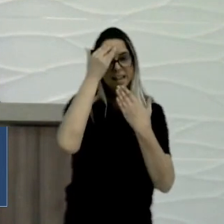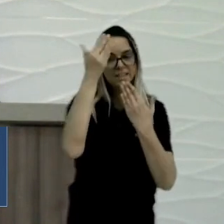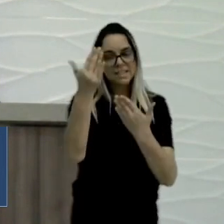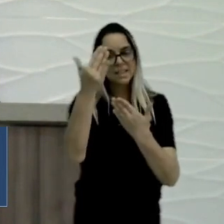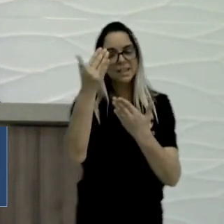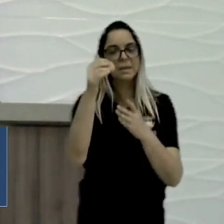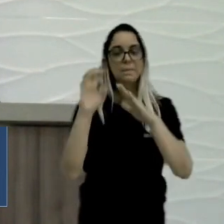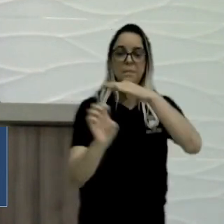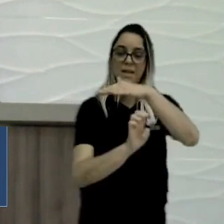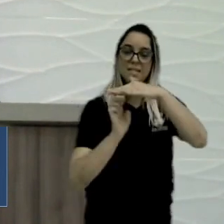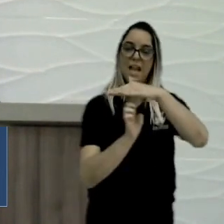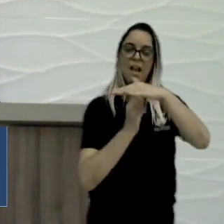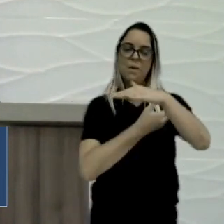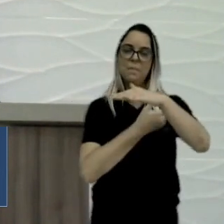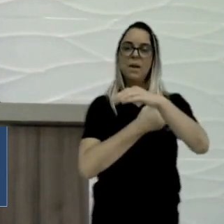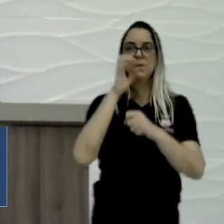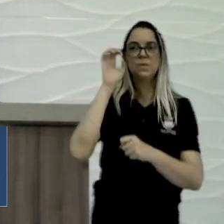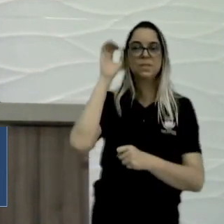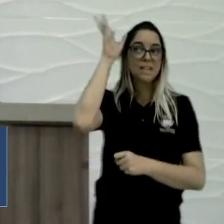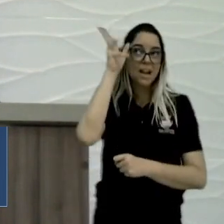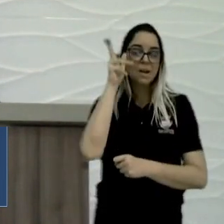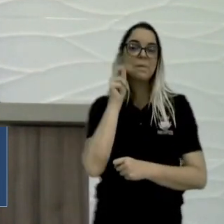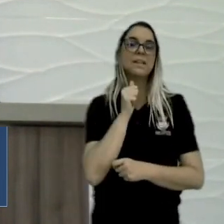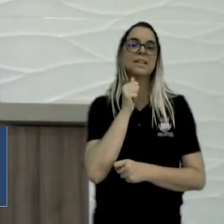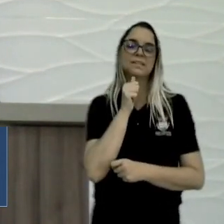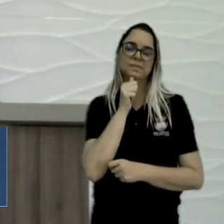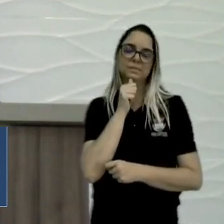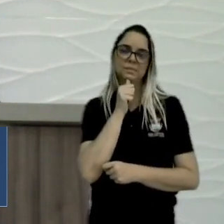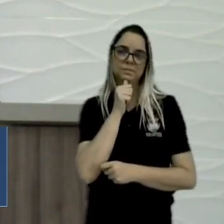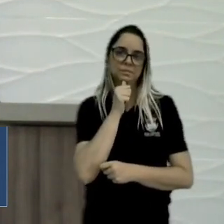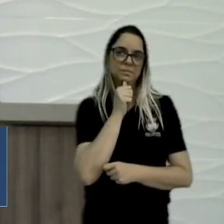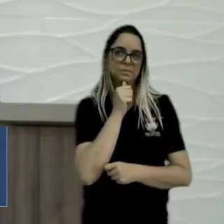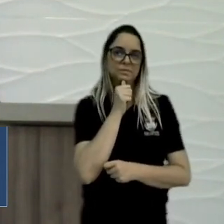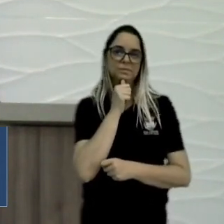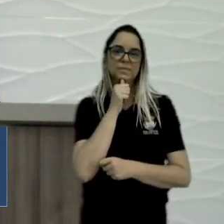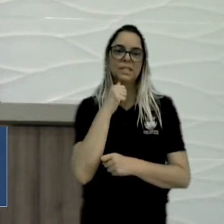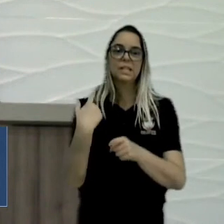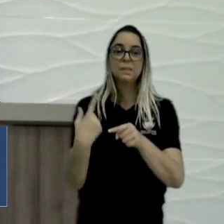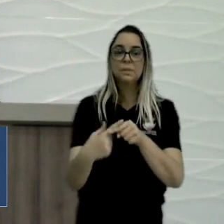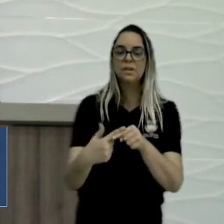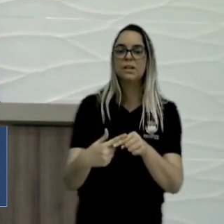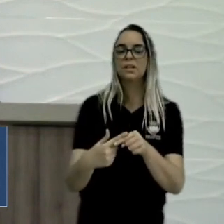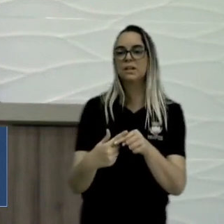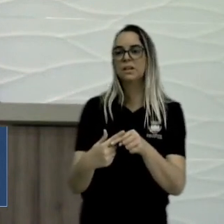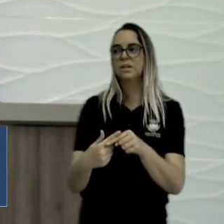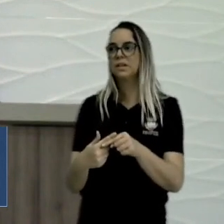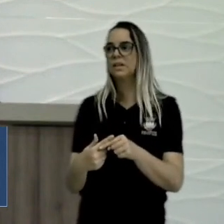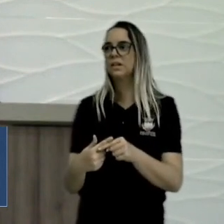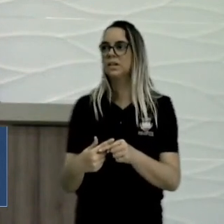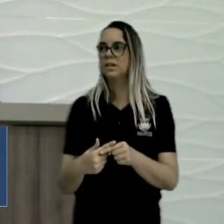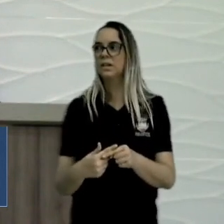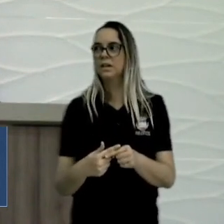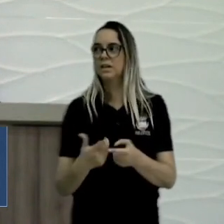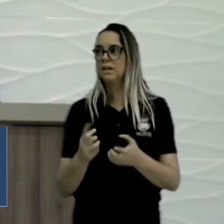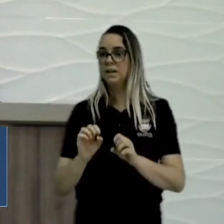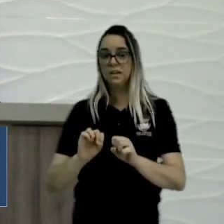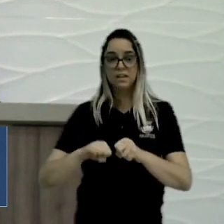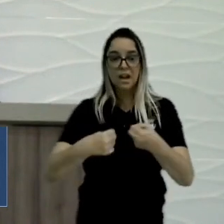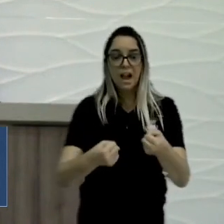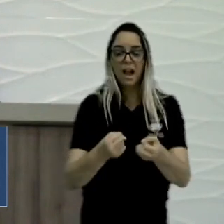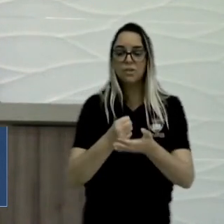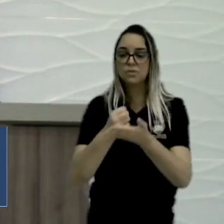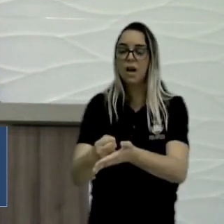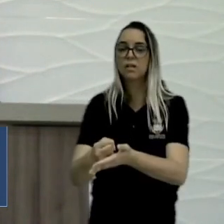empresário, Zé Almeida, por mais uma ação feita na zona rural do nosso